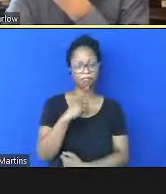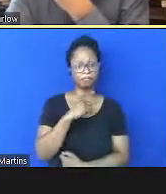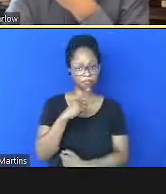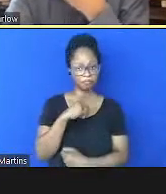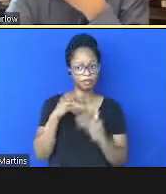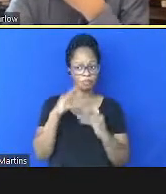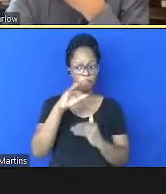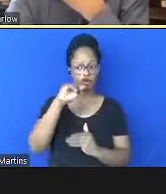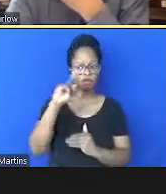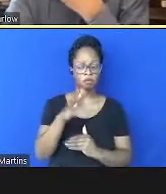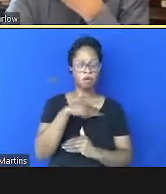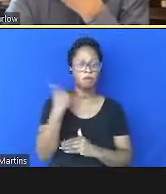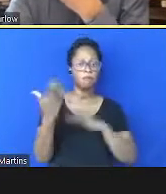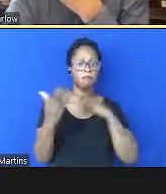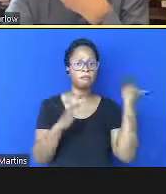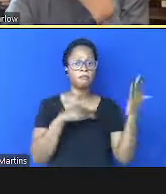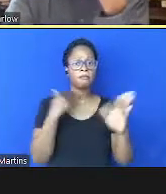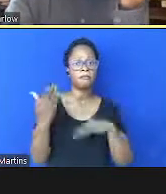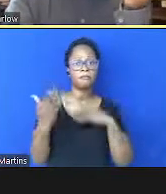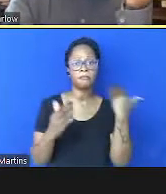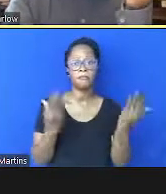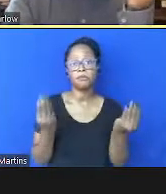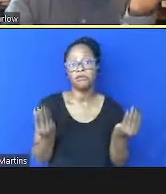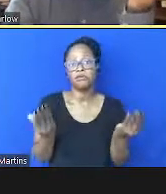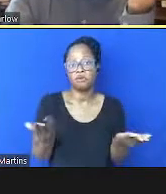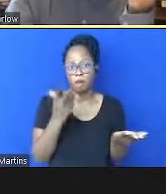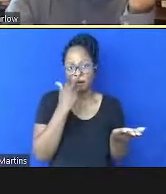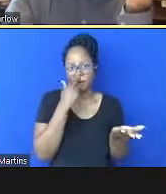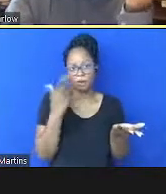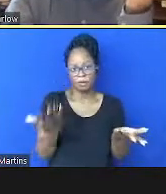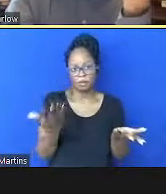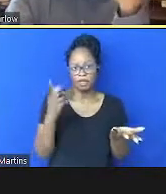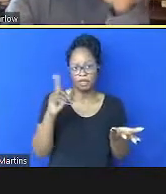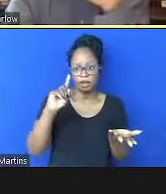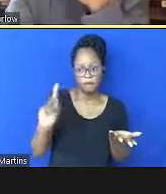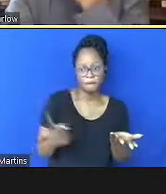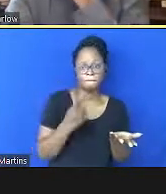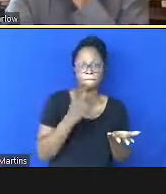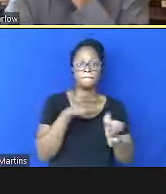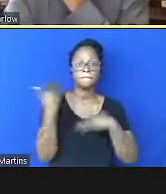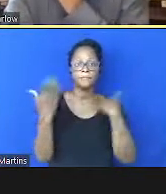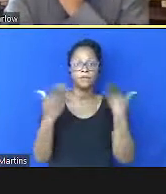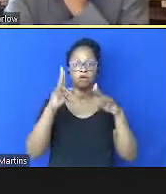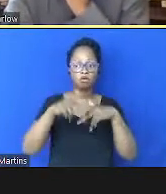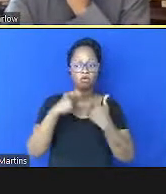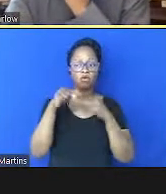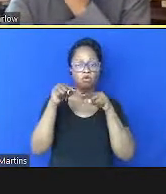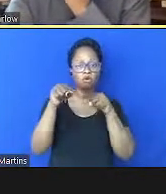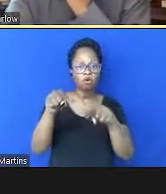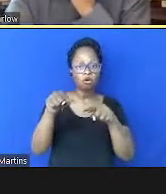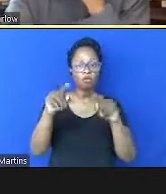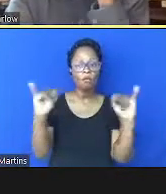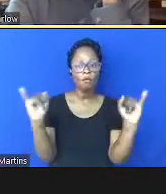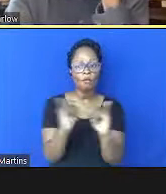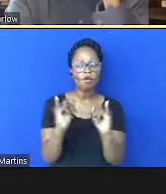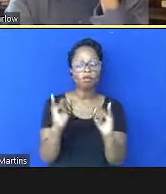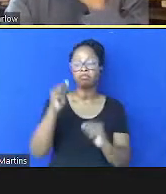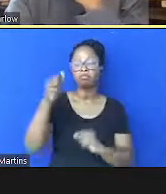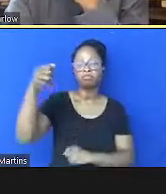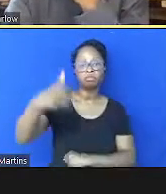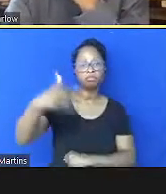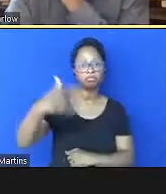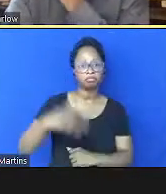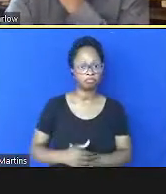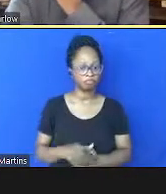milhão de mortes por causa dessa dieta pobre. E a gente,